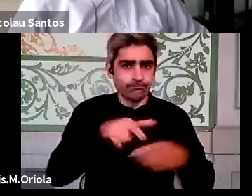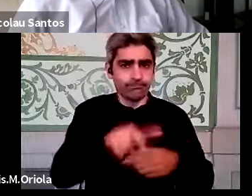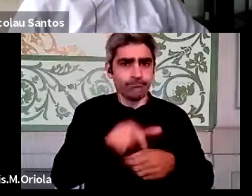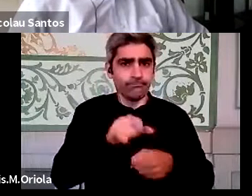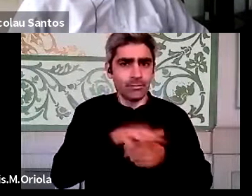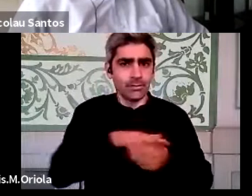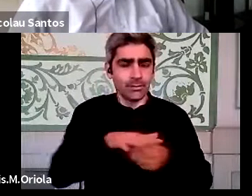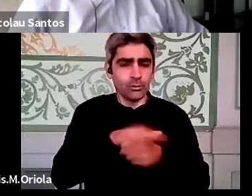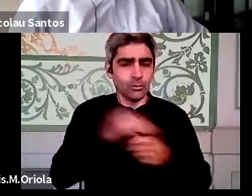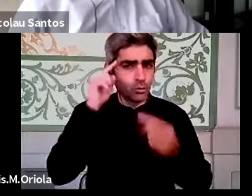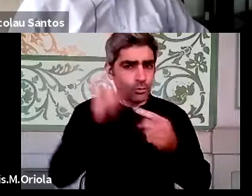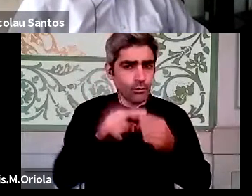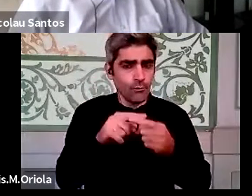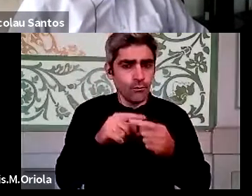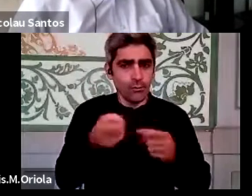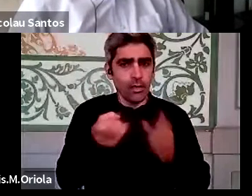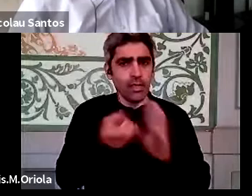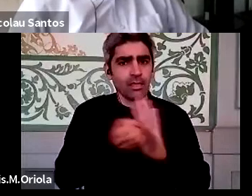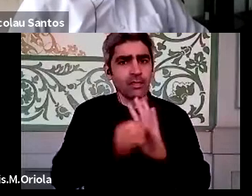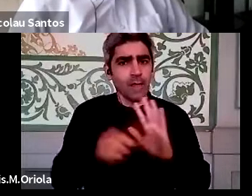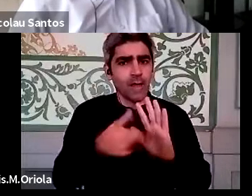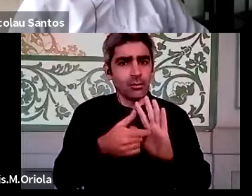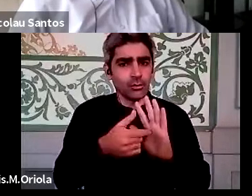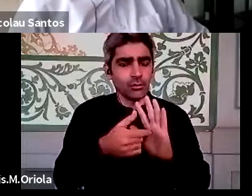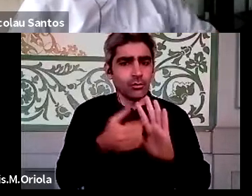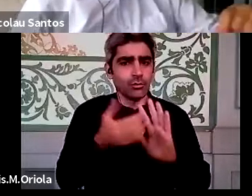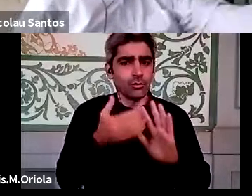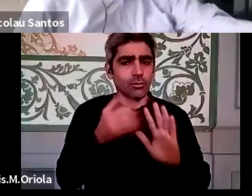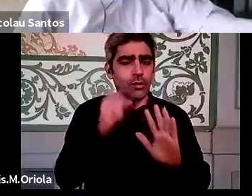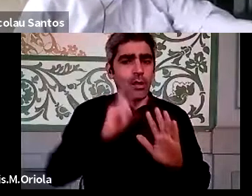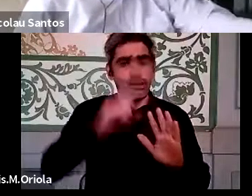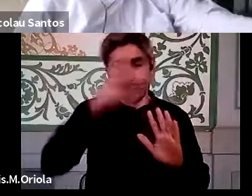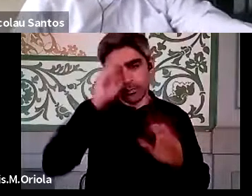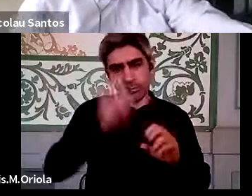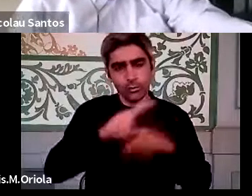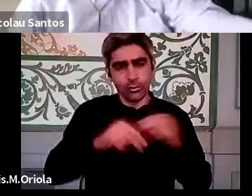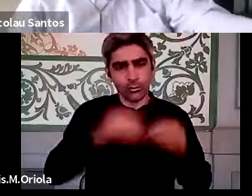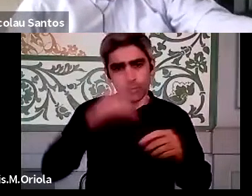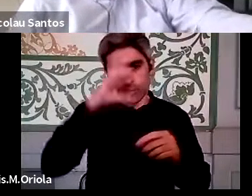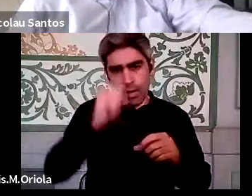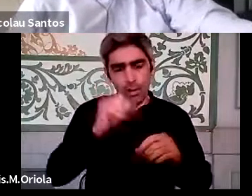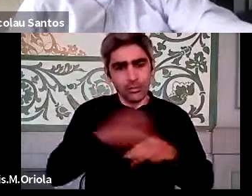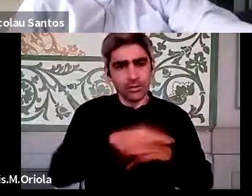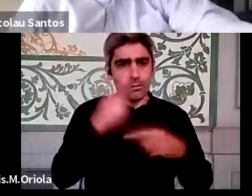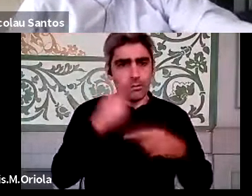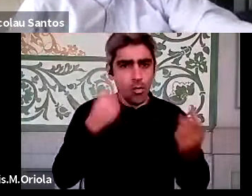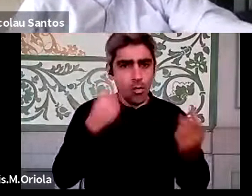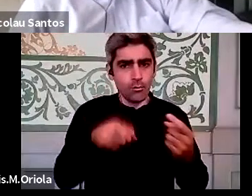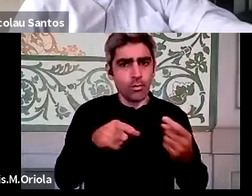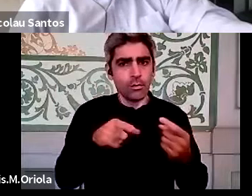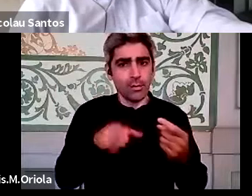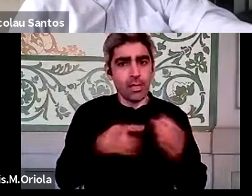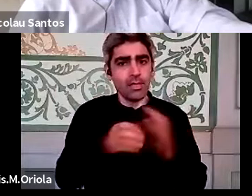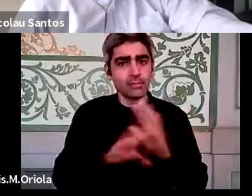um propósito que foi definido por um despacho da Ministra da Modernização do Estado e da Administração Pública, só para que não fique no ar, o